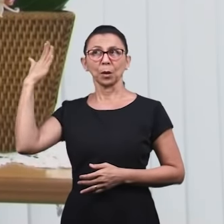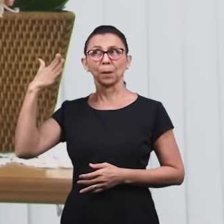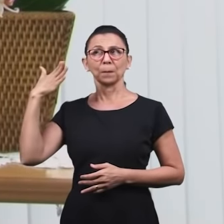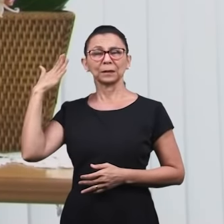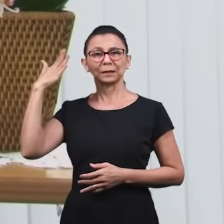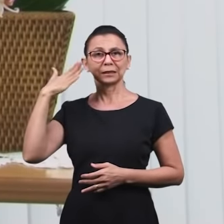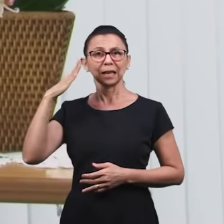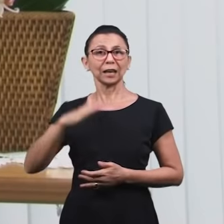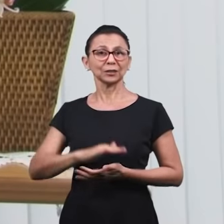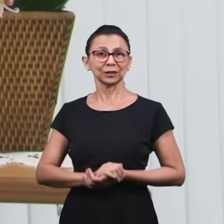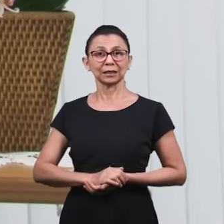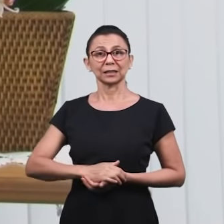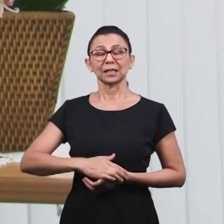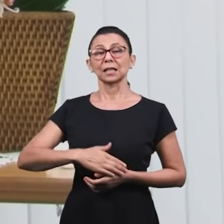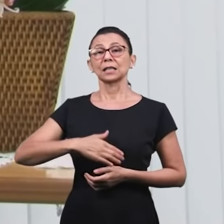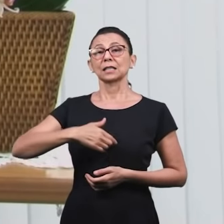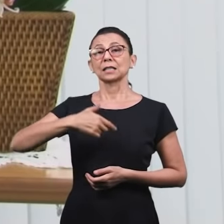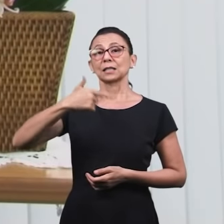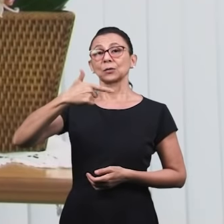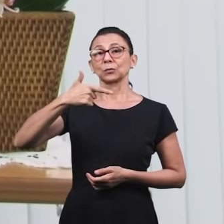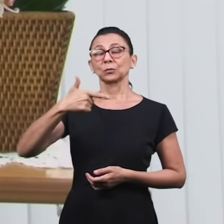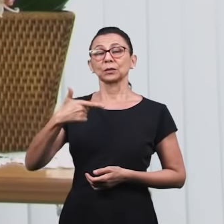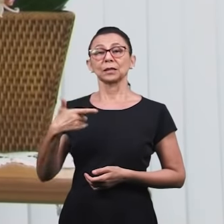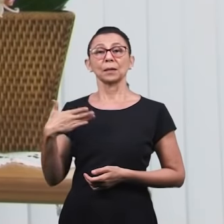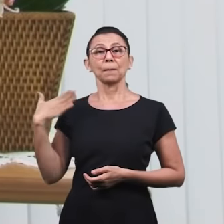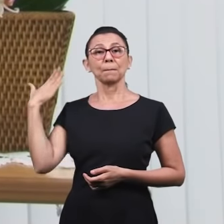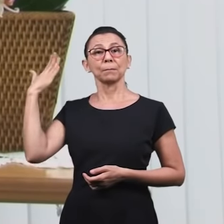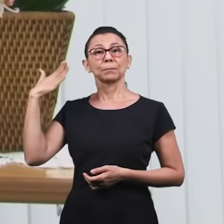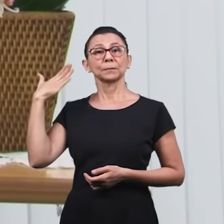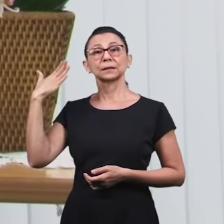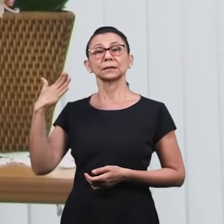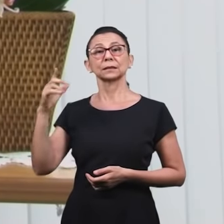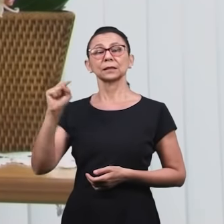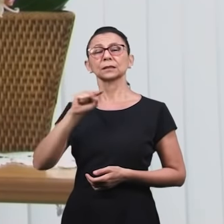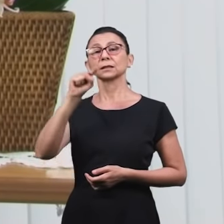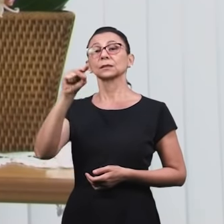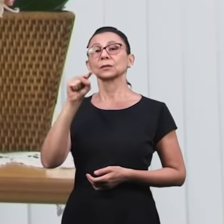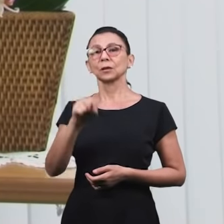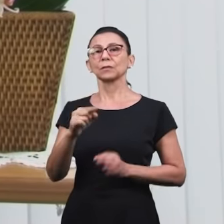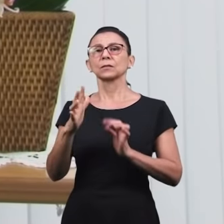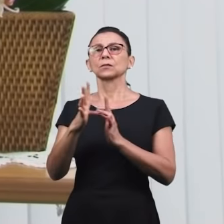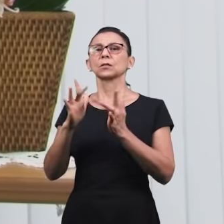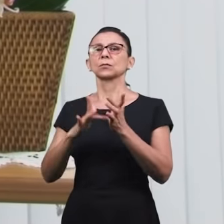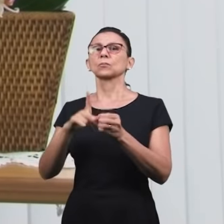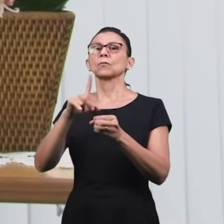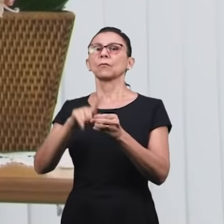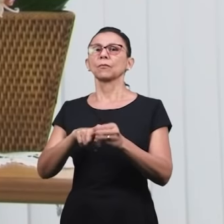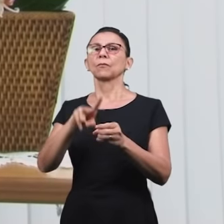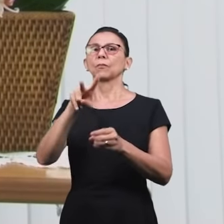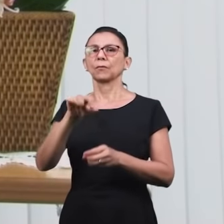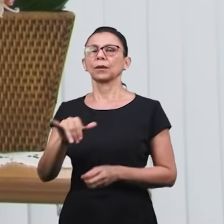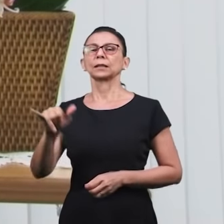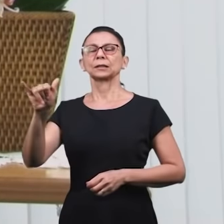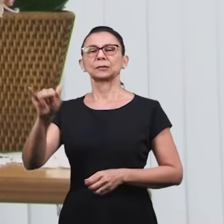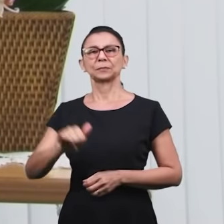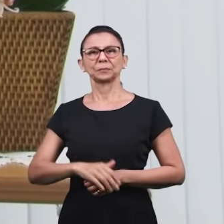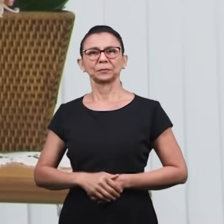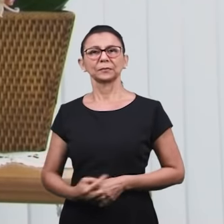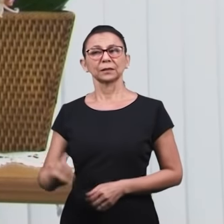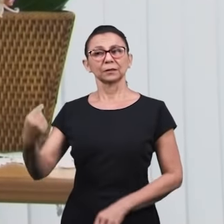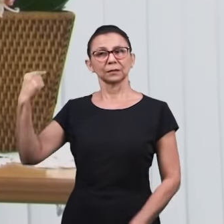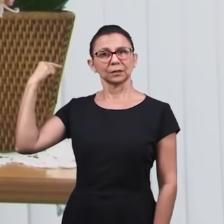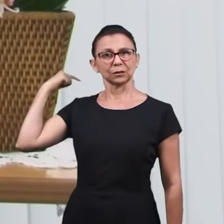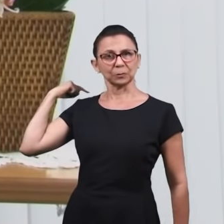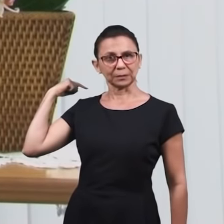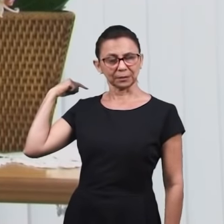grande mensagem, e a segunda grande mensagem é, ele voltará, louvado seja